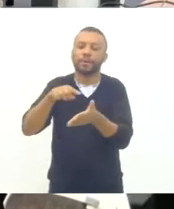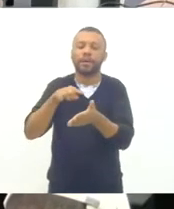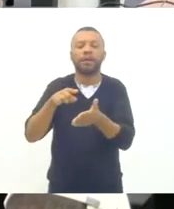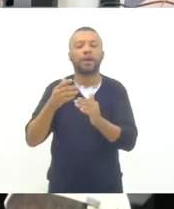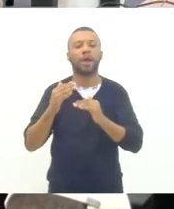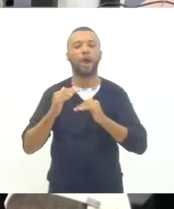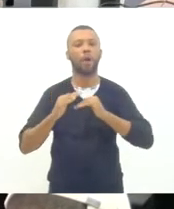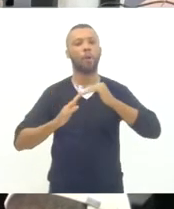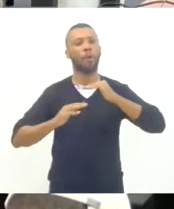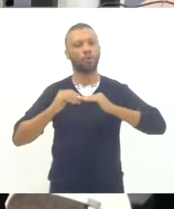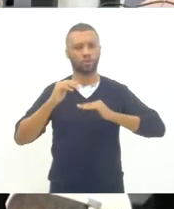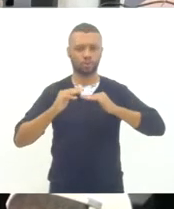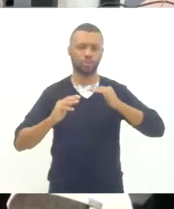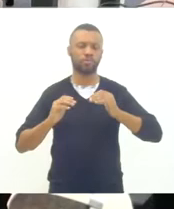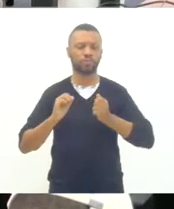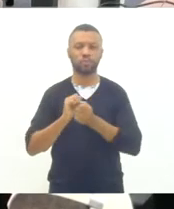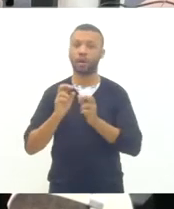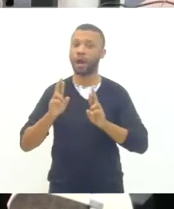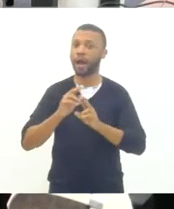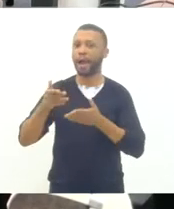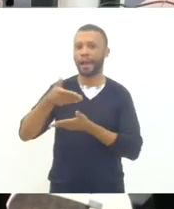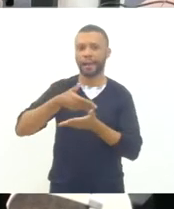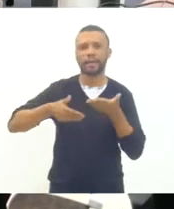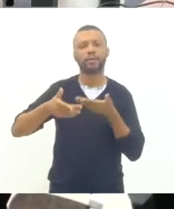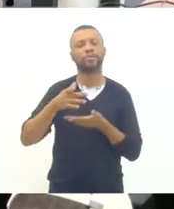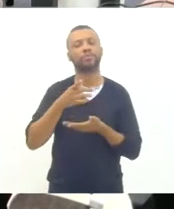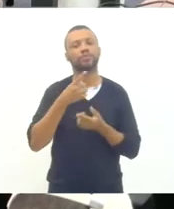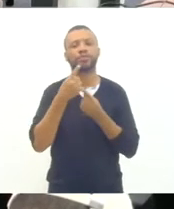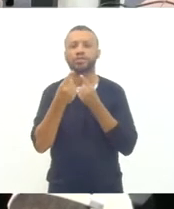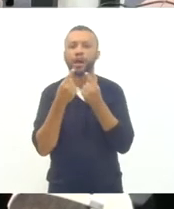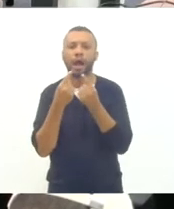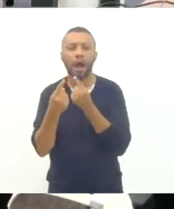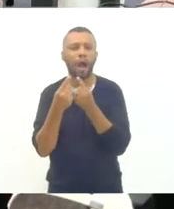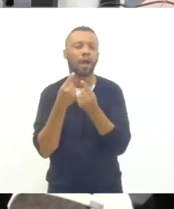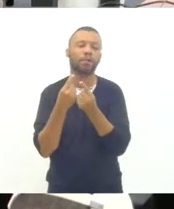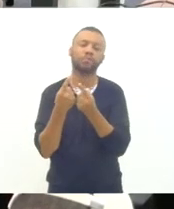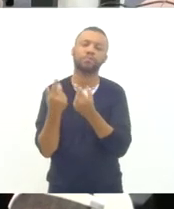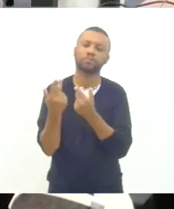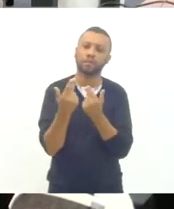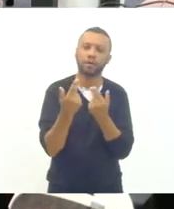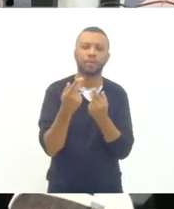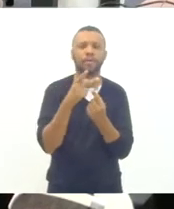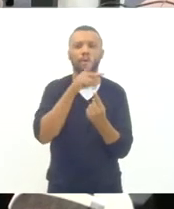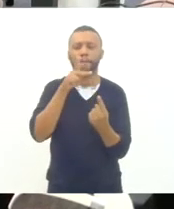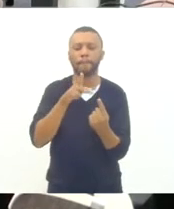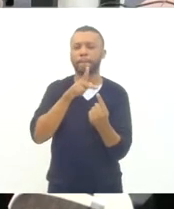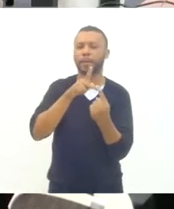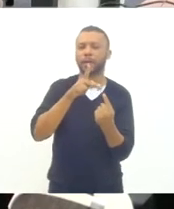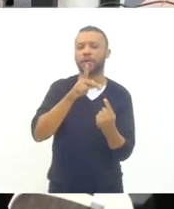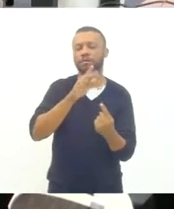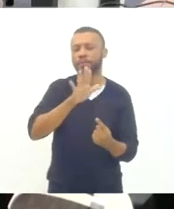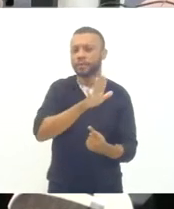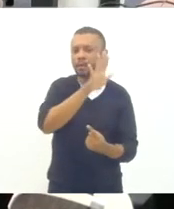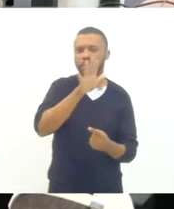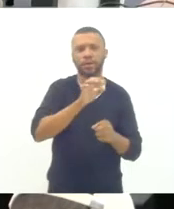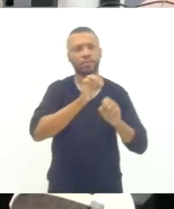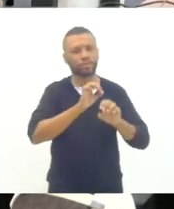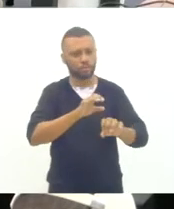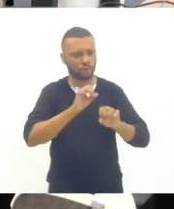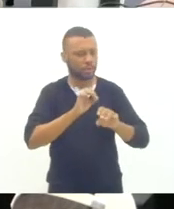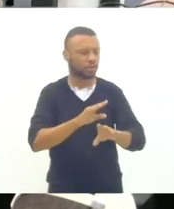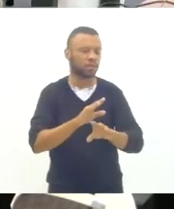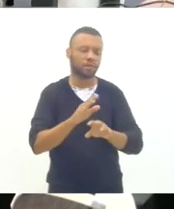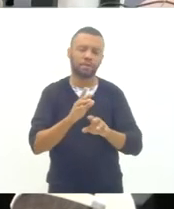reconstruindo e construindo relações de diálogo pra que, tanto o Plano Nacional de Educação, quanto outras ações